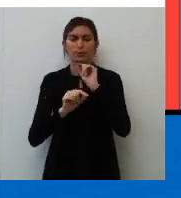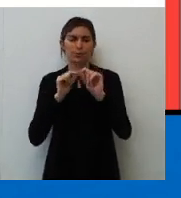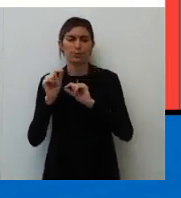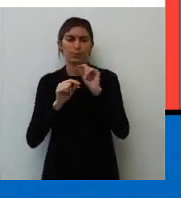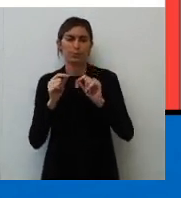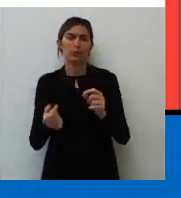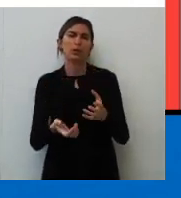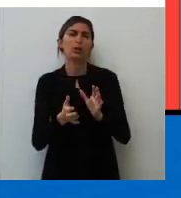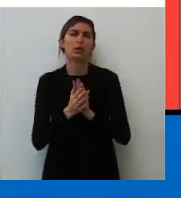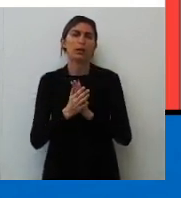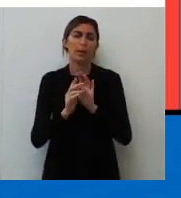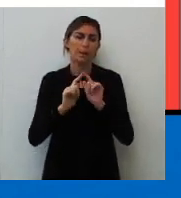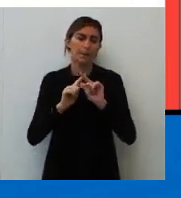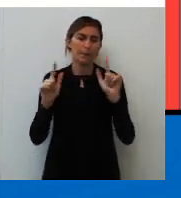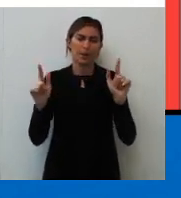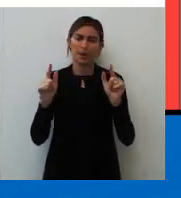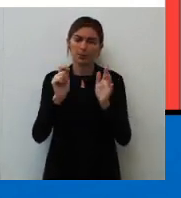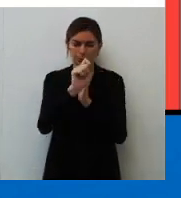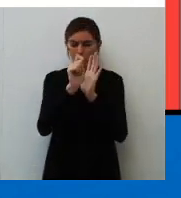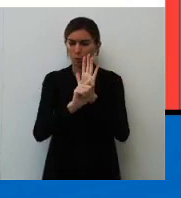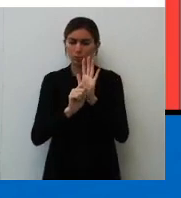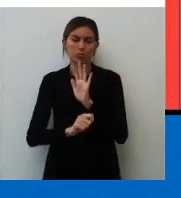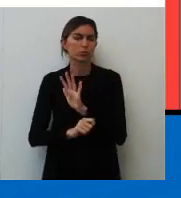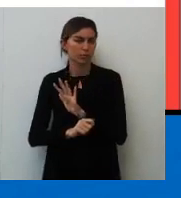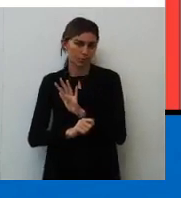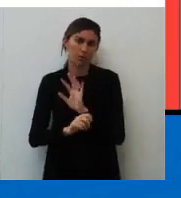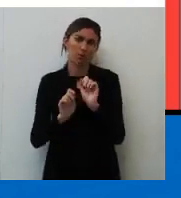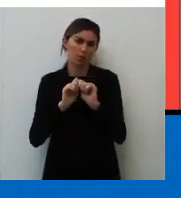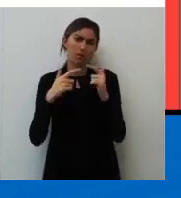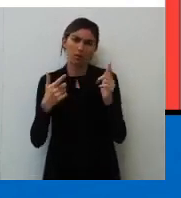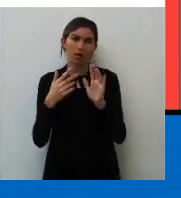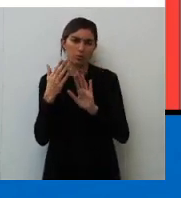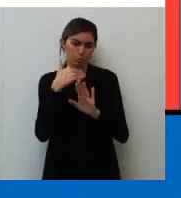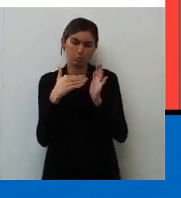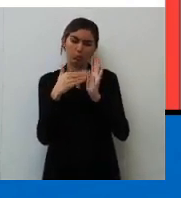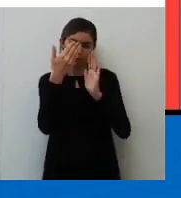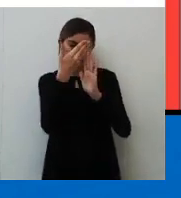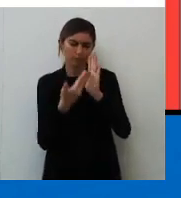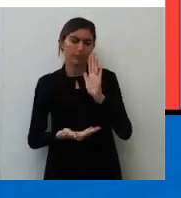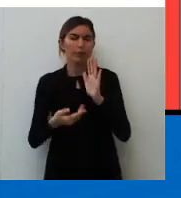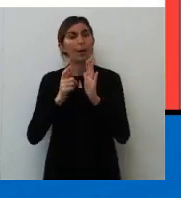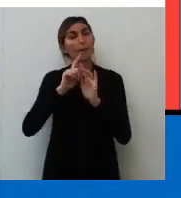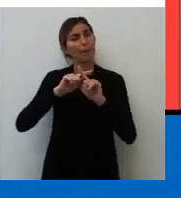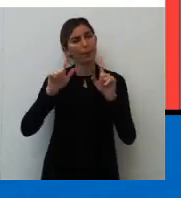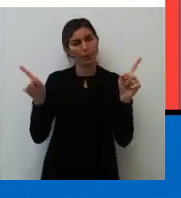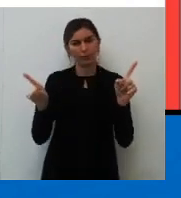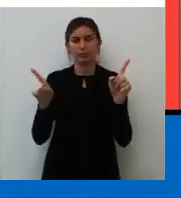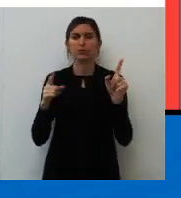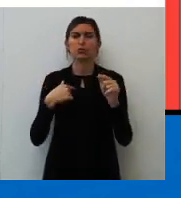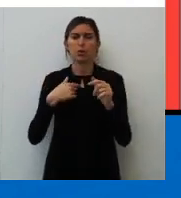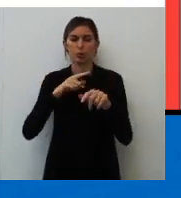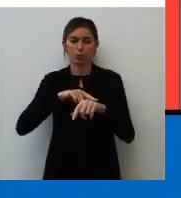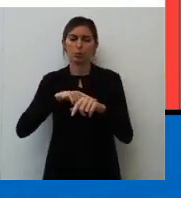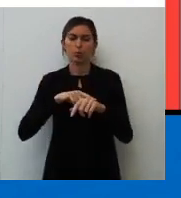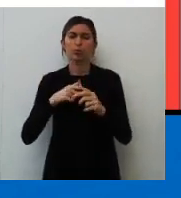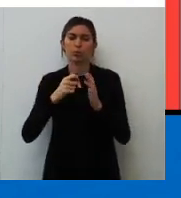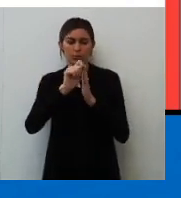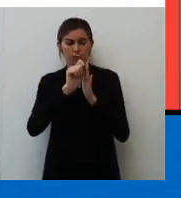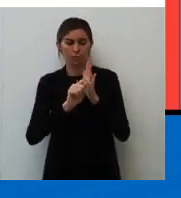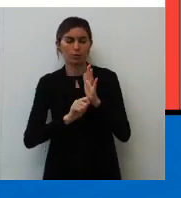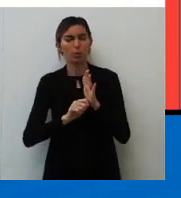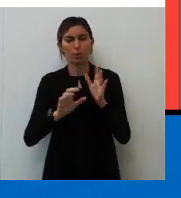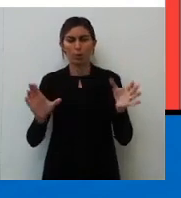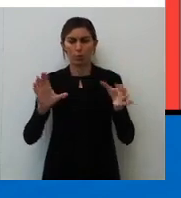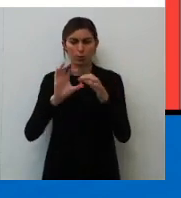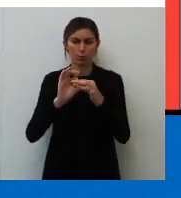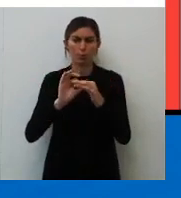desculpa, as mais corrigidas. Lógico que a prova é corrigida como um todo, né? Mas, na hora da coesão